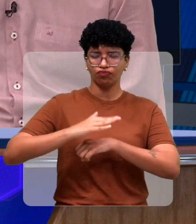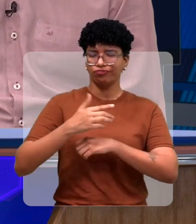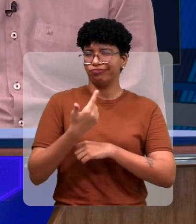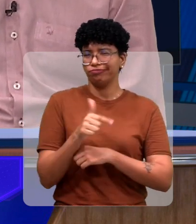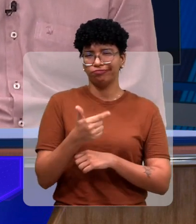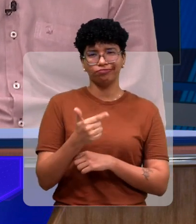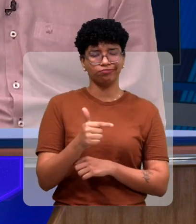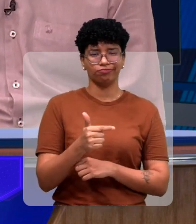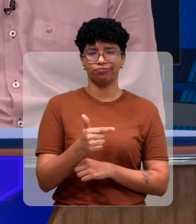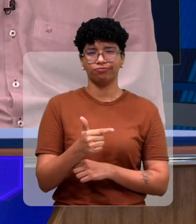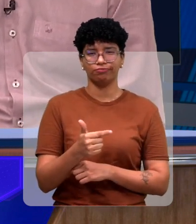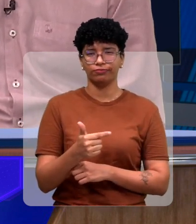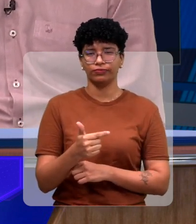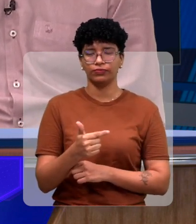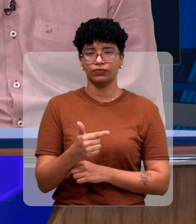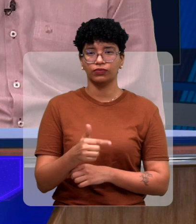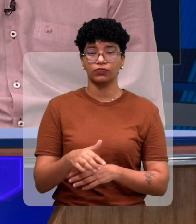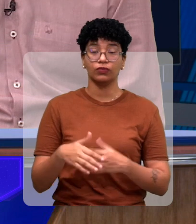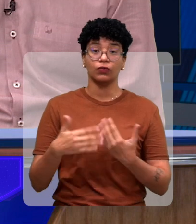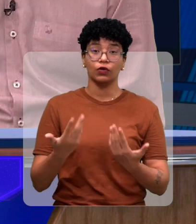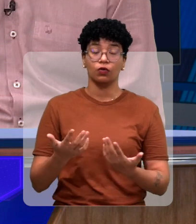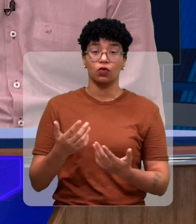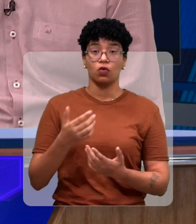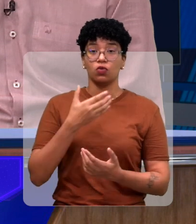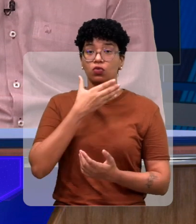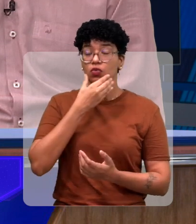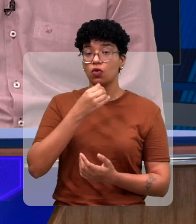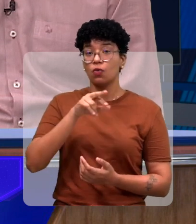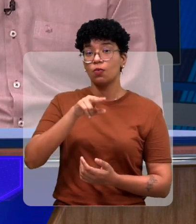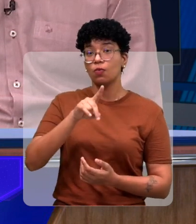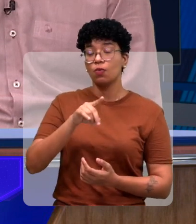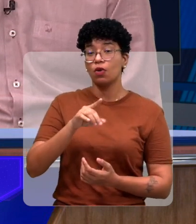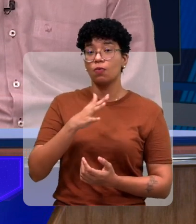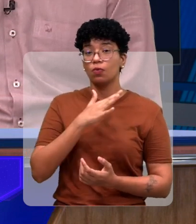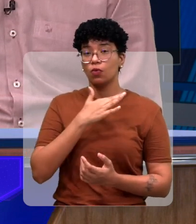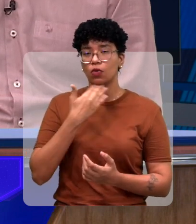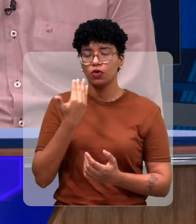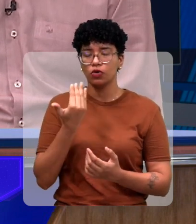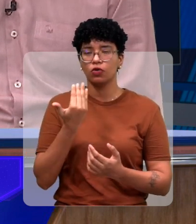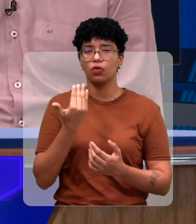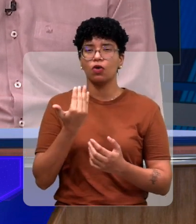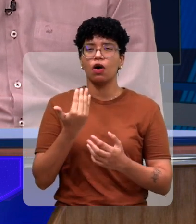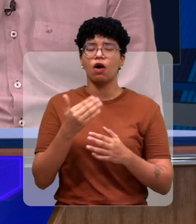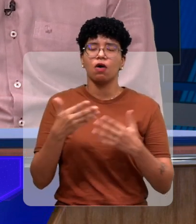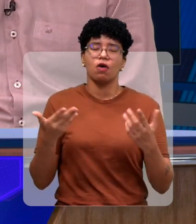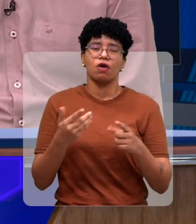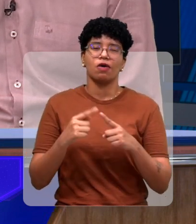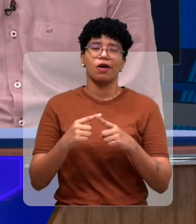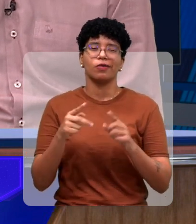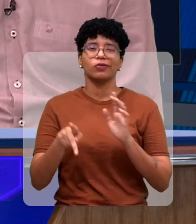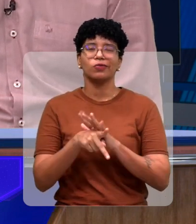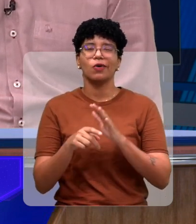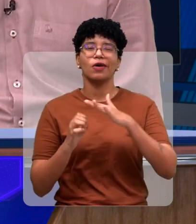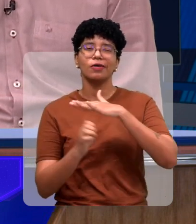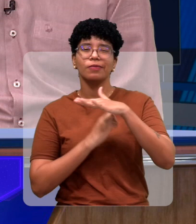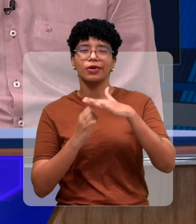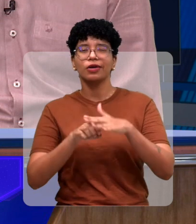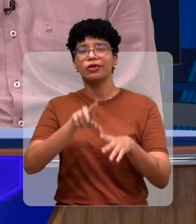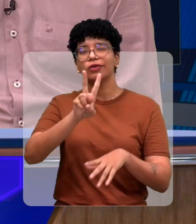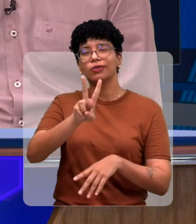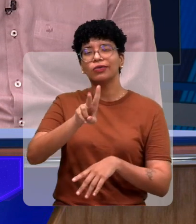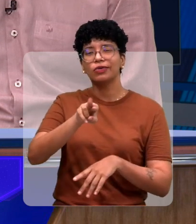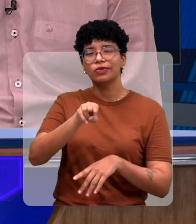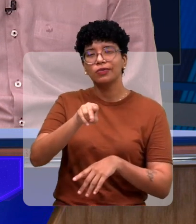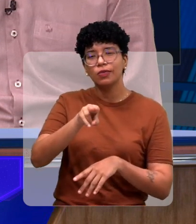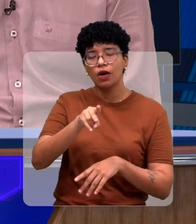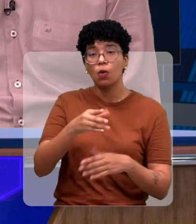Devist? Não, Felizmente, quando a Dois Irmãos faleceu, aquela linha era mantida pela Dois Irmãos,